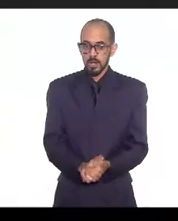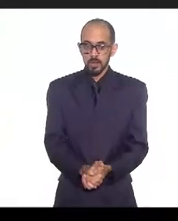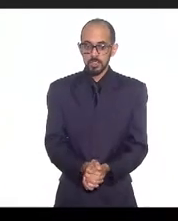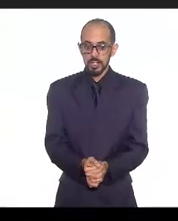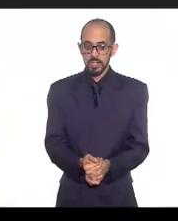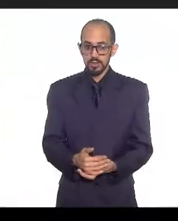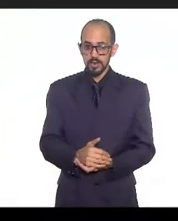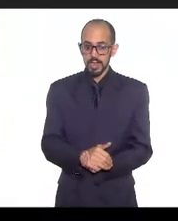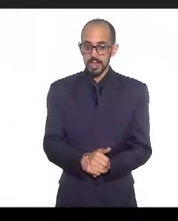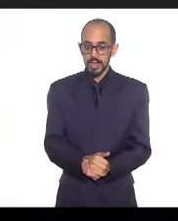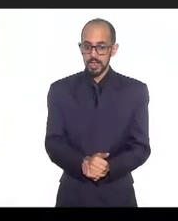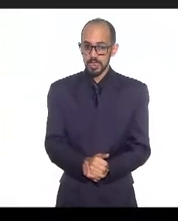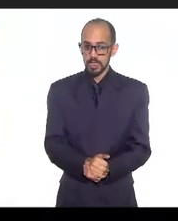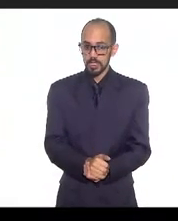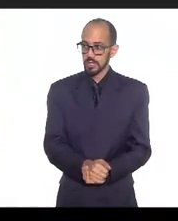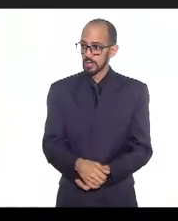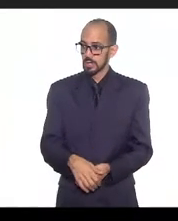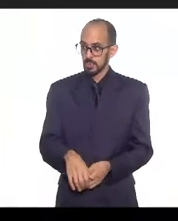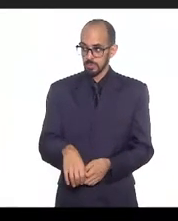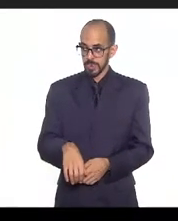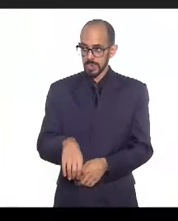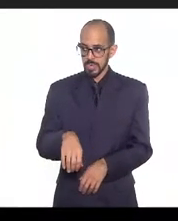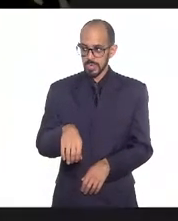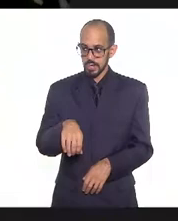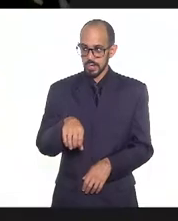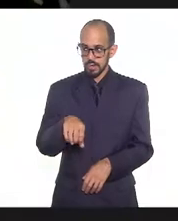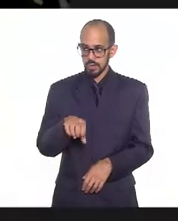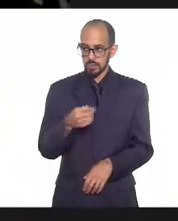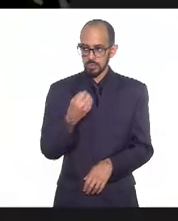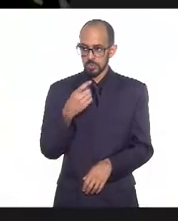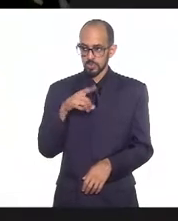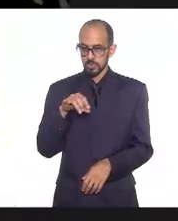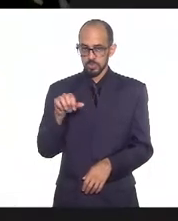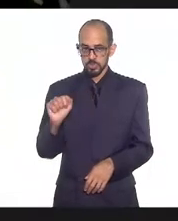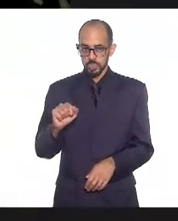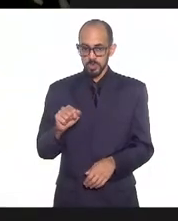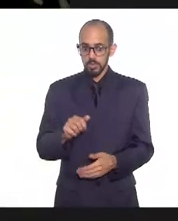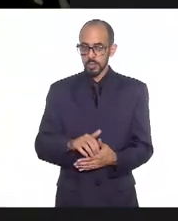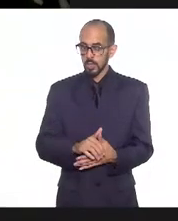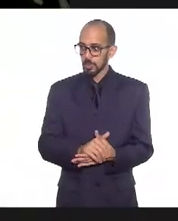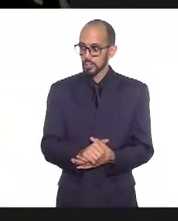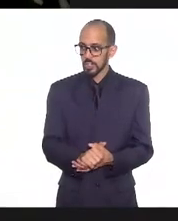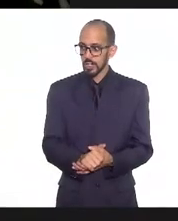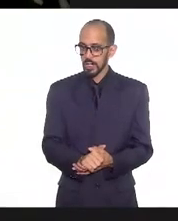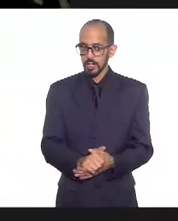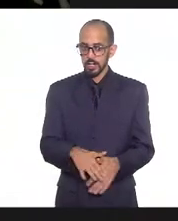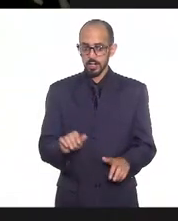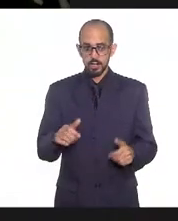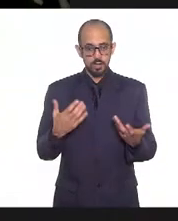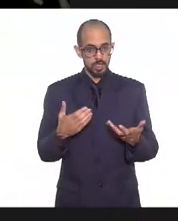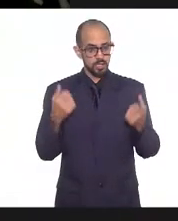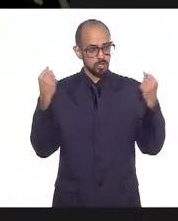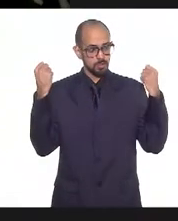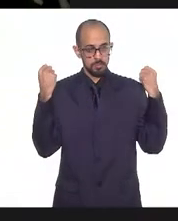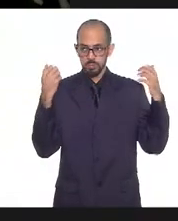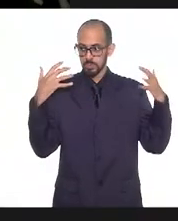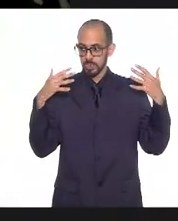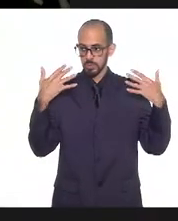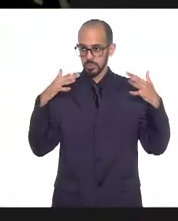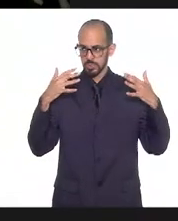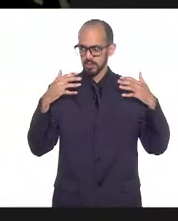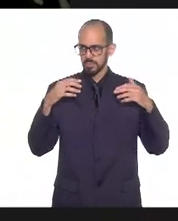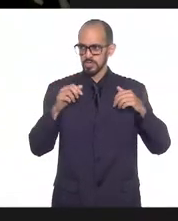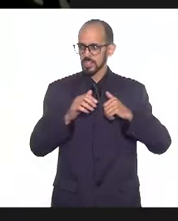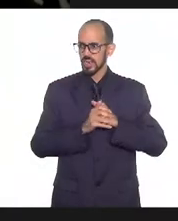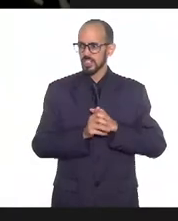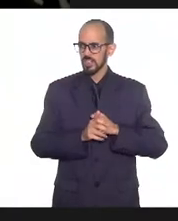Tá legal, gente. Bom dia a todos e todas que estão nos acompanhando. Queria parabenizar o debate que a gente